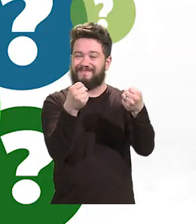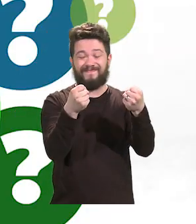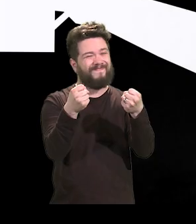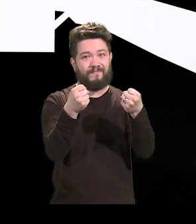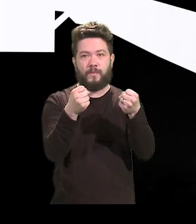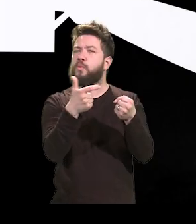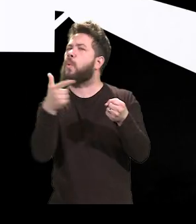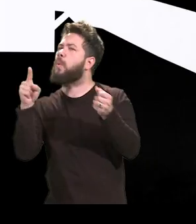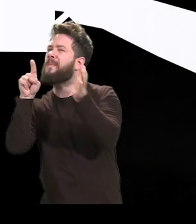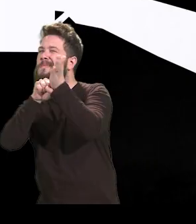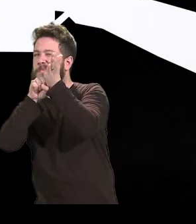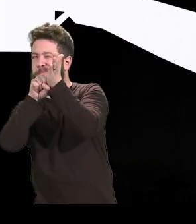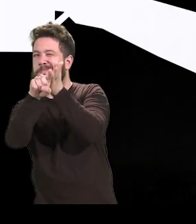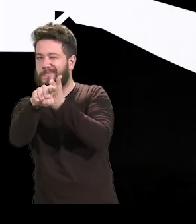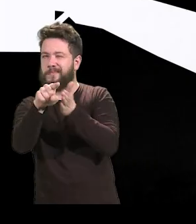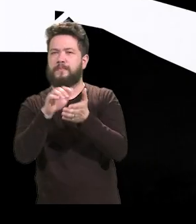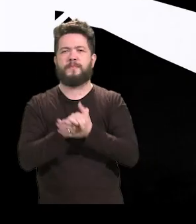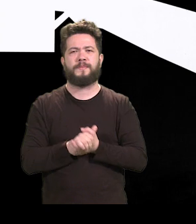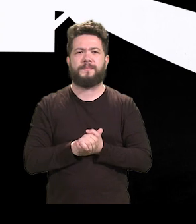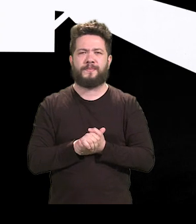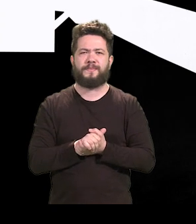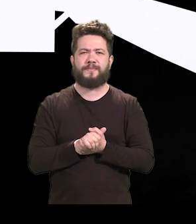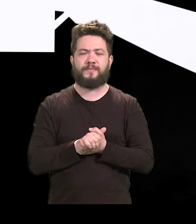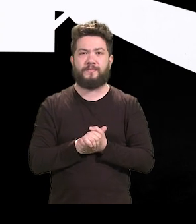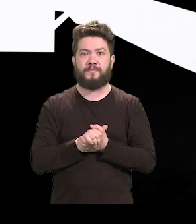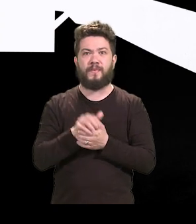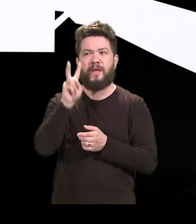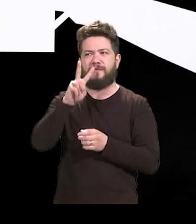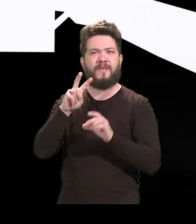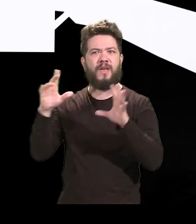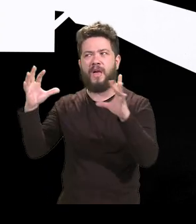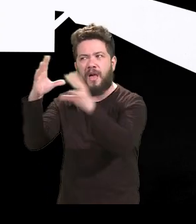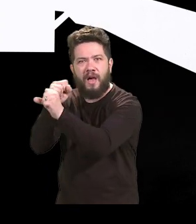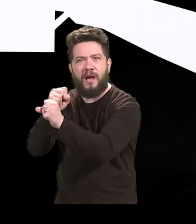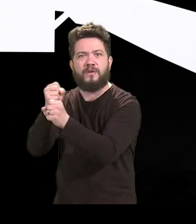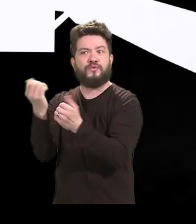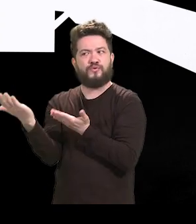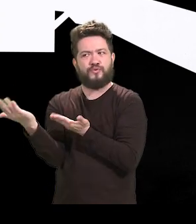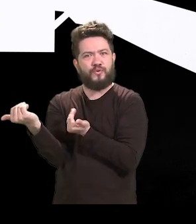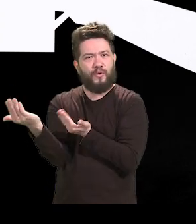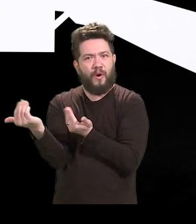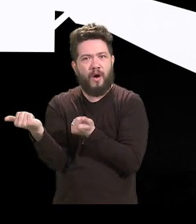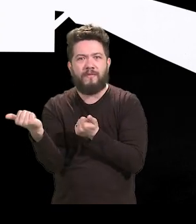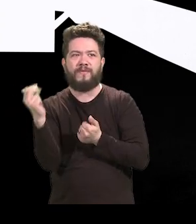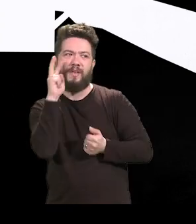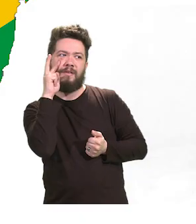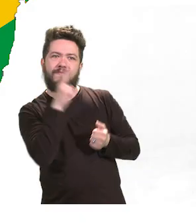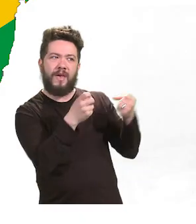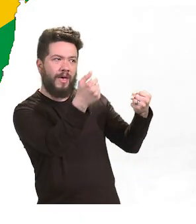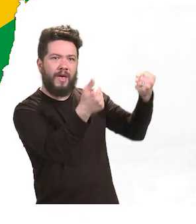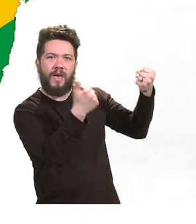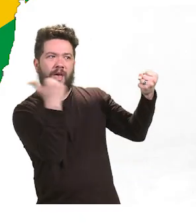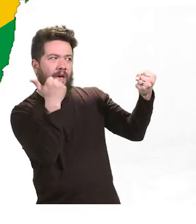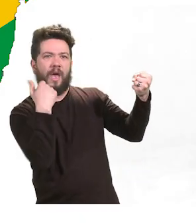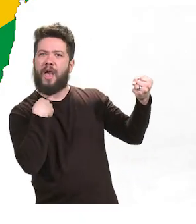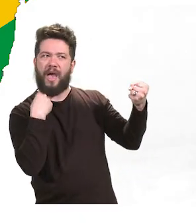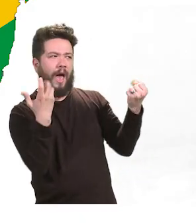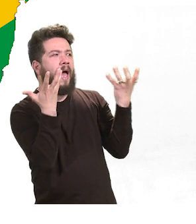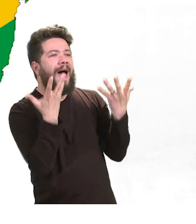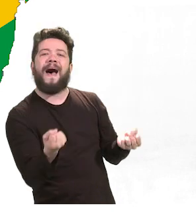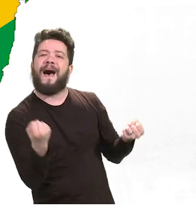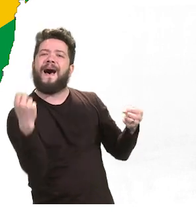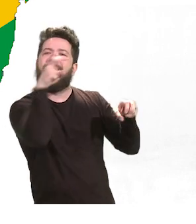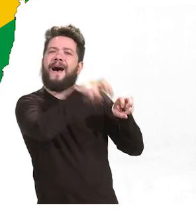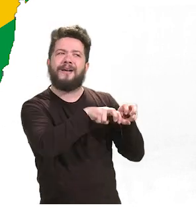Por que muitos jovens não conseguem recusar carona de motoristas que beberam álcool? Um estudo no Brasil